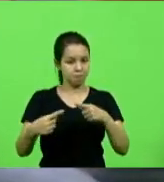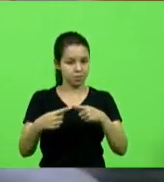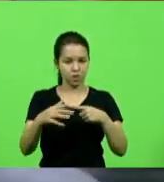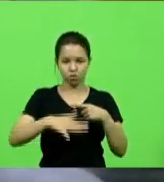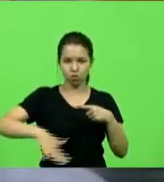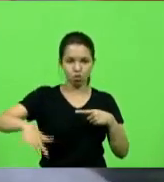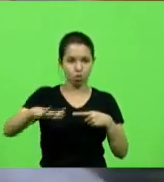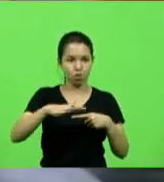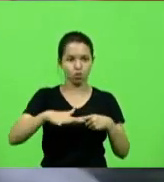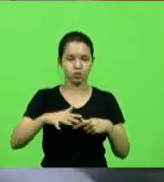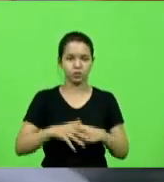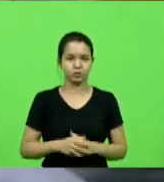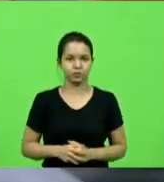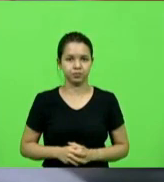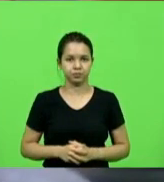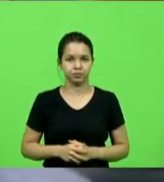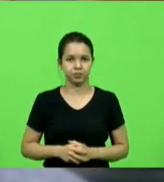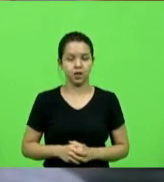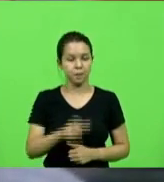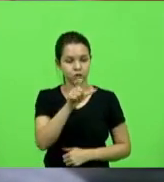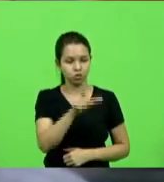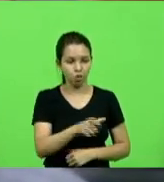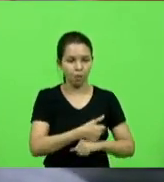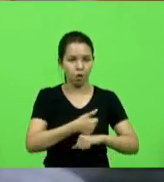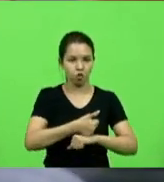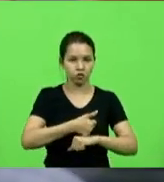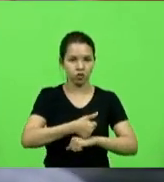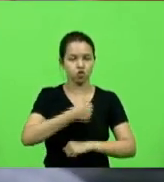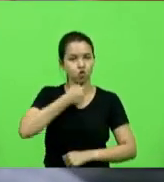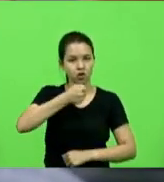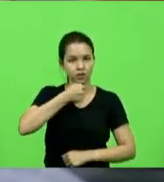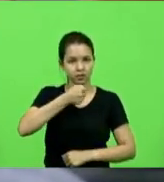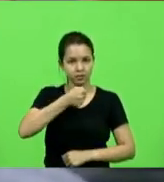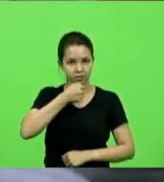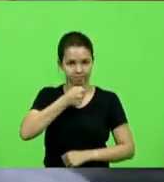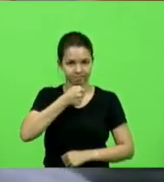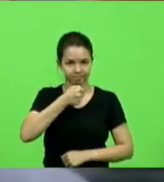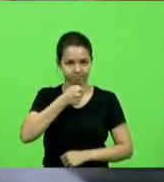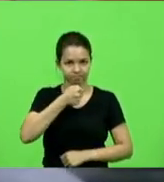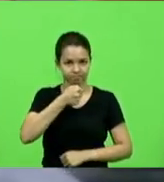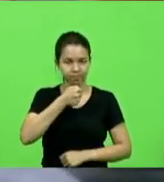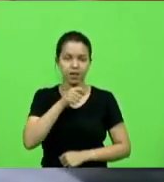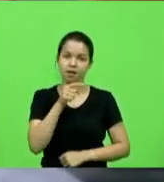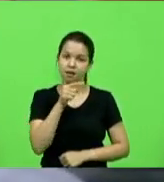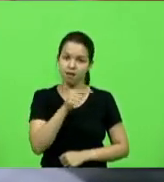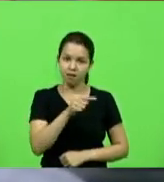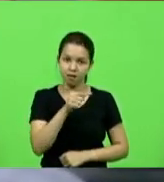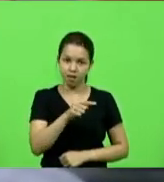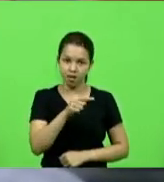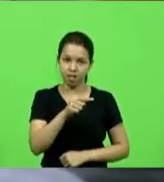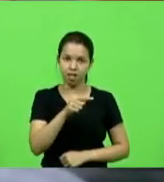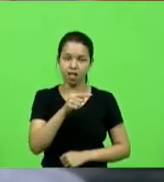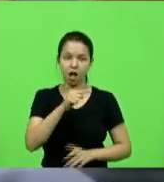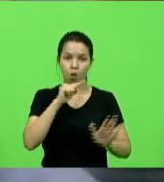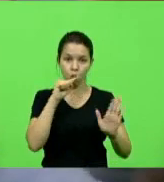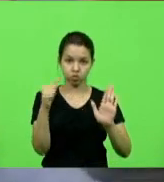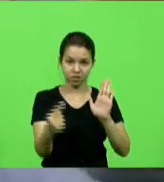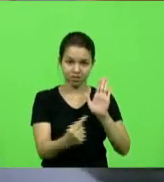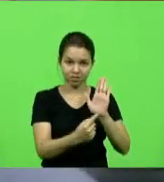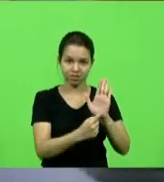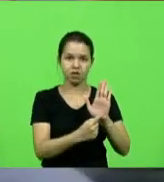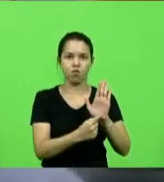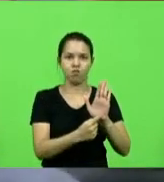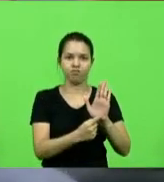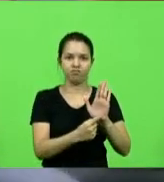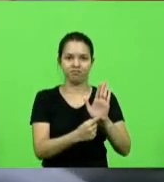Um jornalista, quando ele faz uma acusação, como